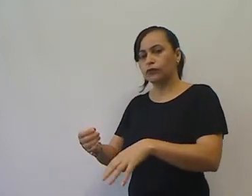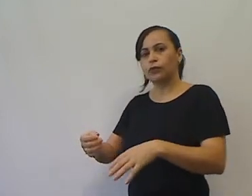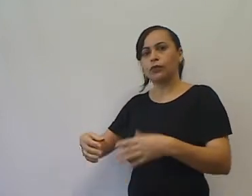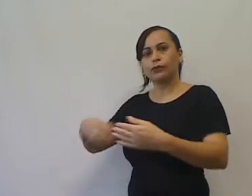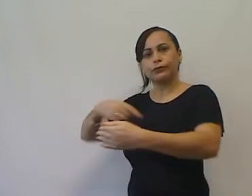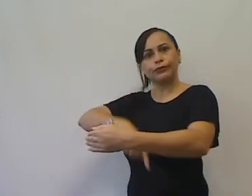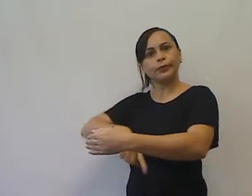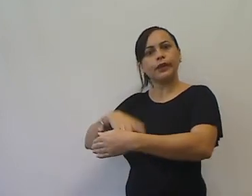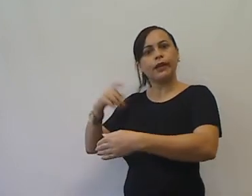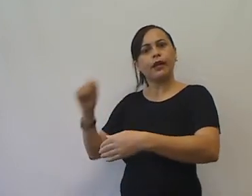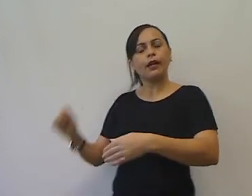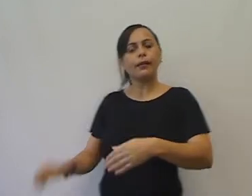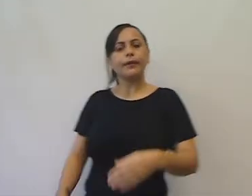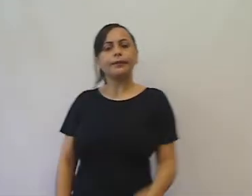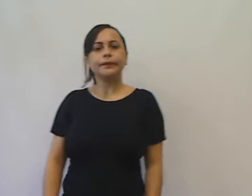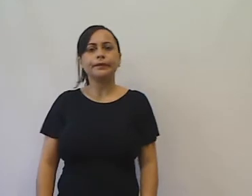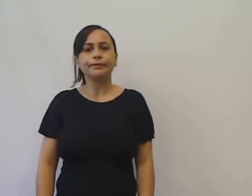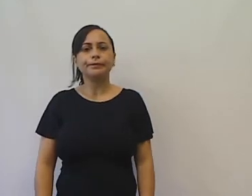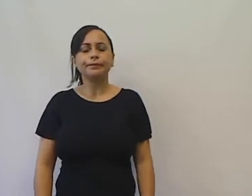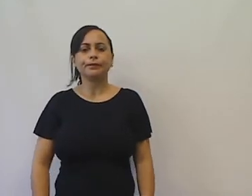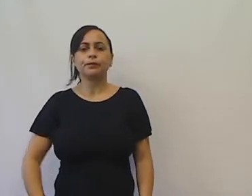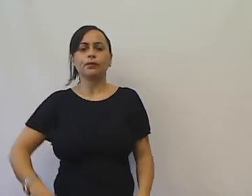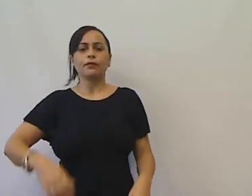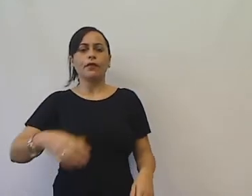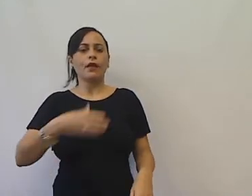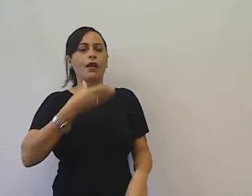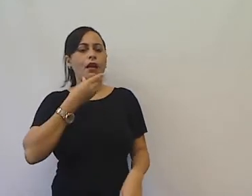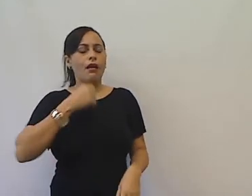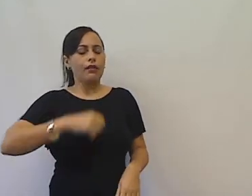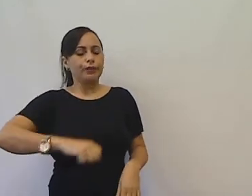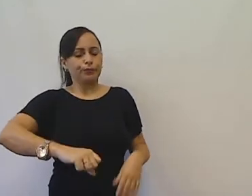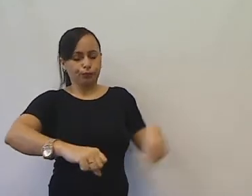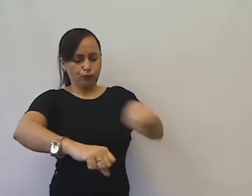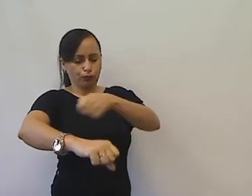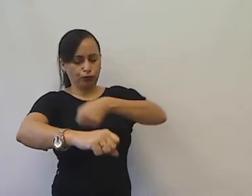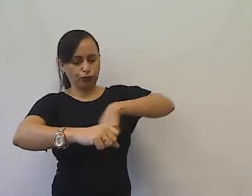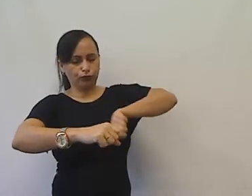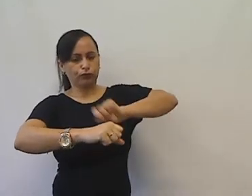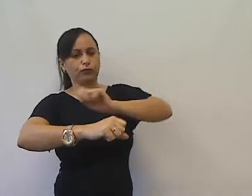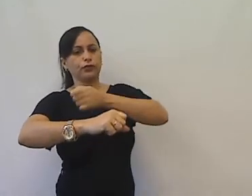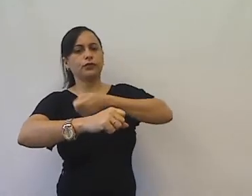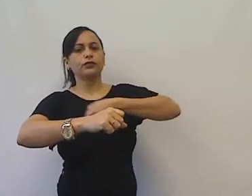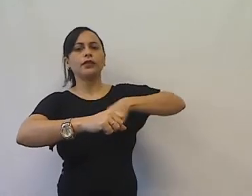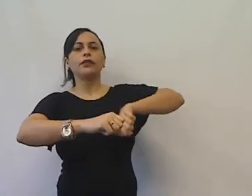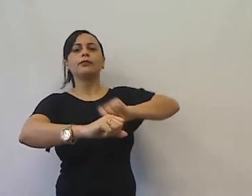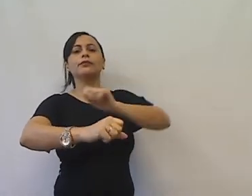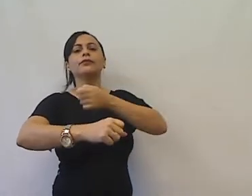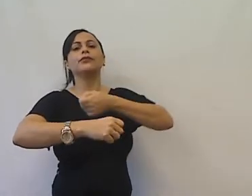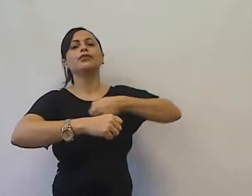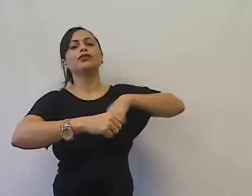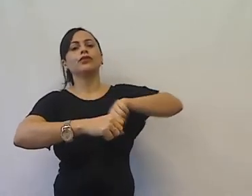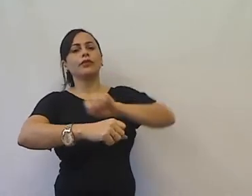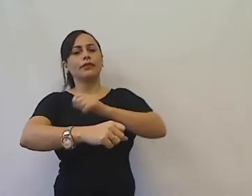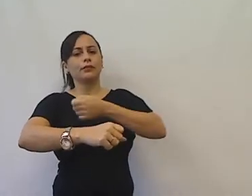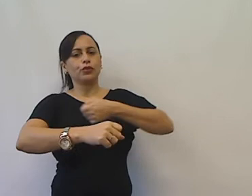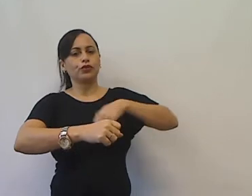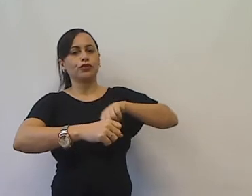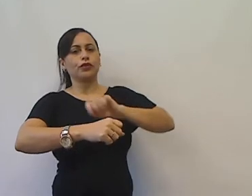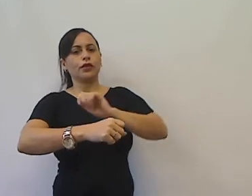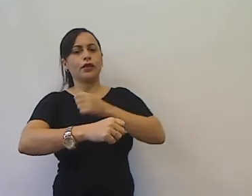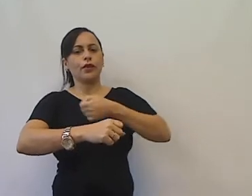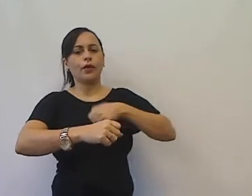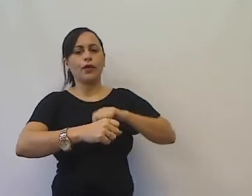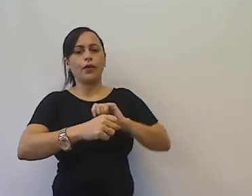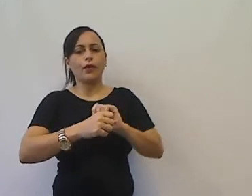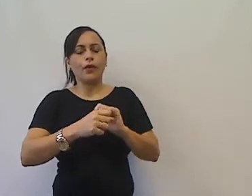pouquinho para ele. Jogou tudo dentro da panela, de tão desesperada. E o Pedro mexeu novamente, quando